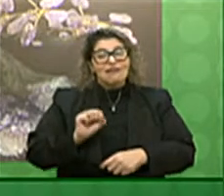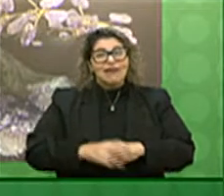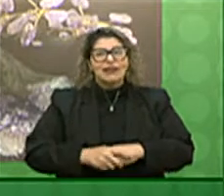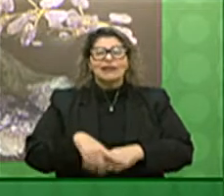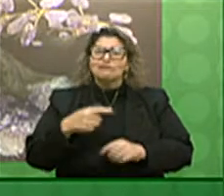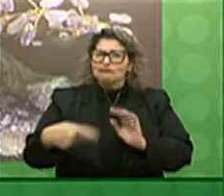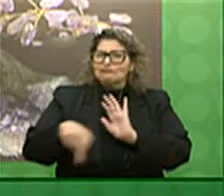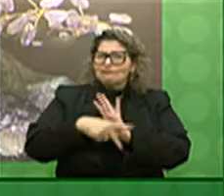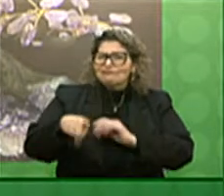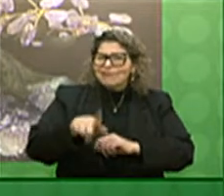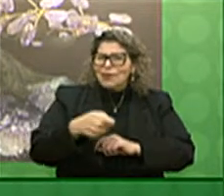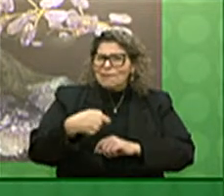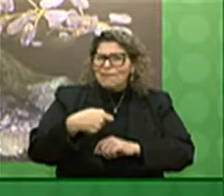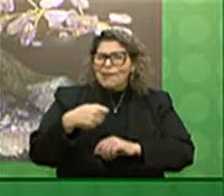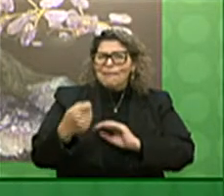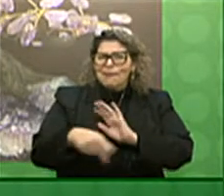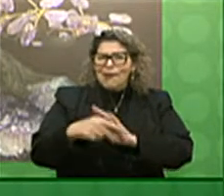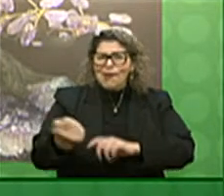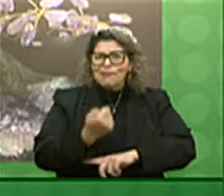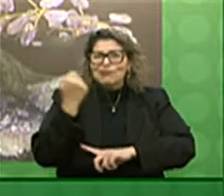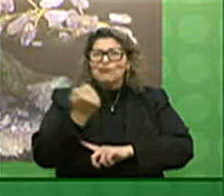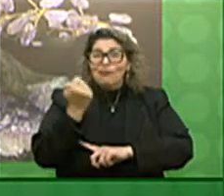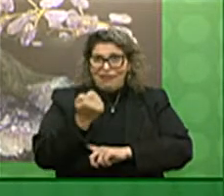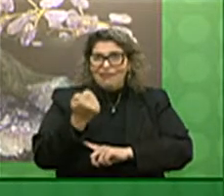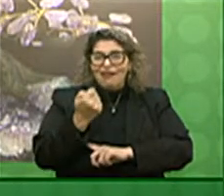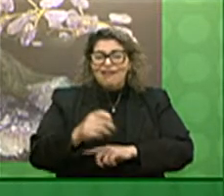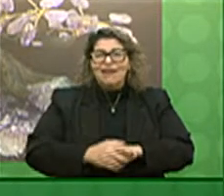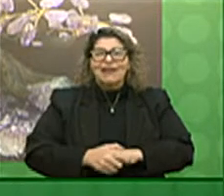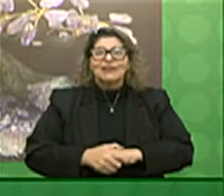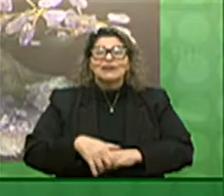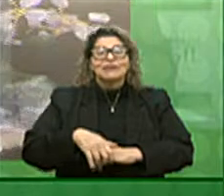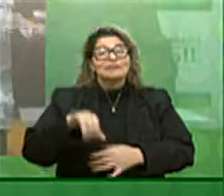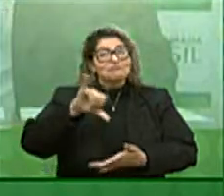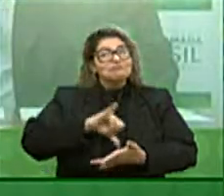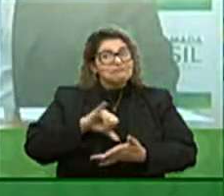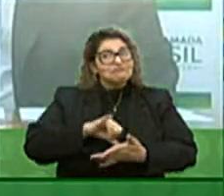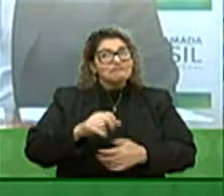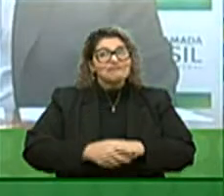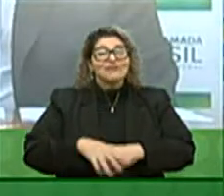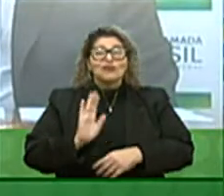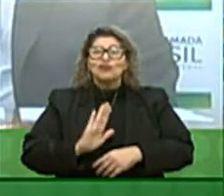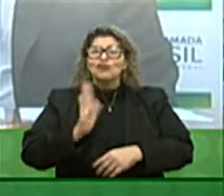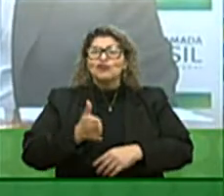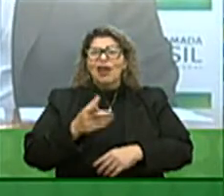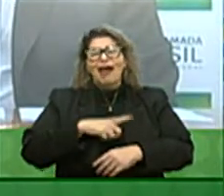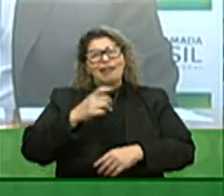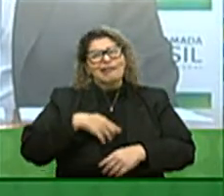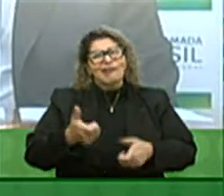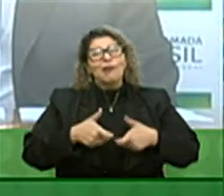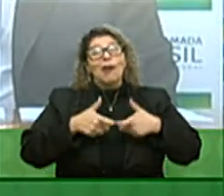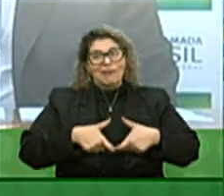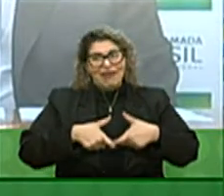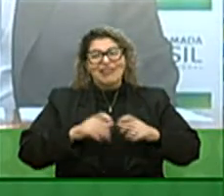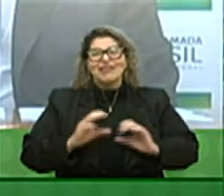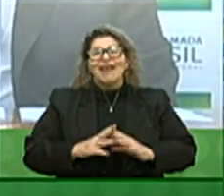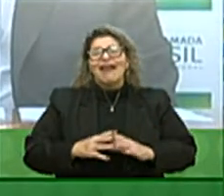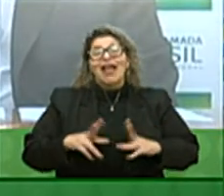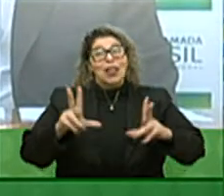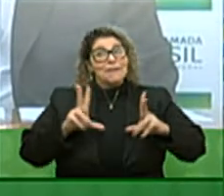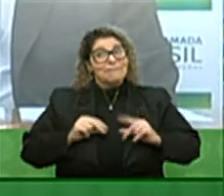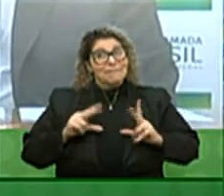gaúcho, é natural aqui de Porto Alegre, e que já recebeu a nossa medalha aqui do mérito